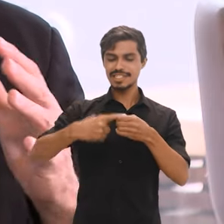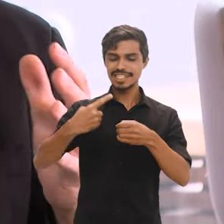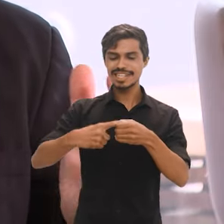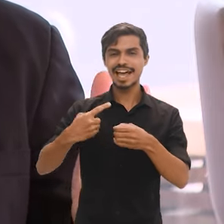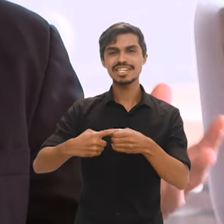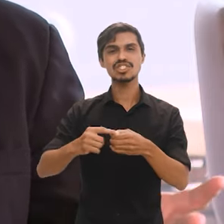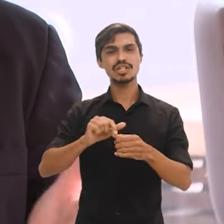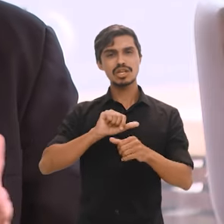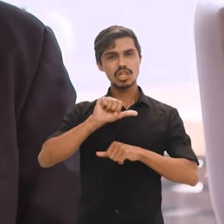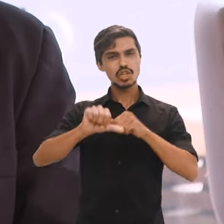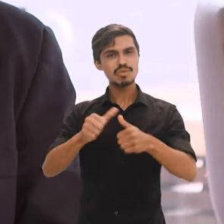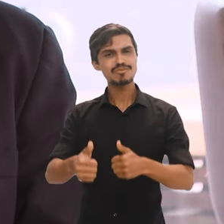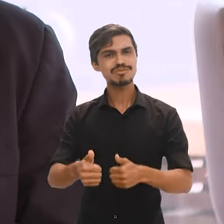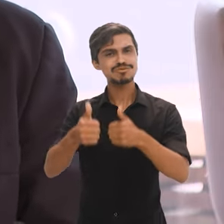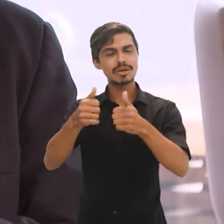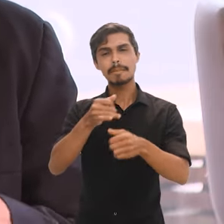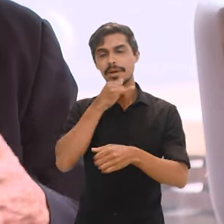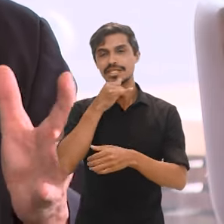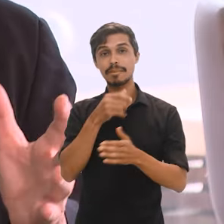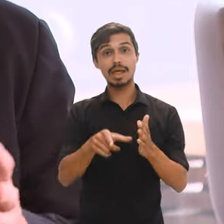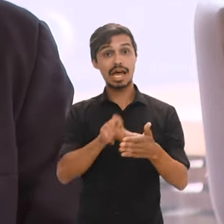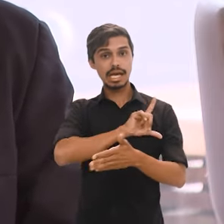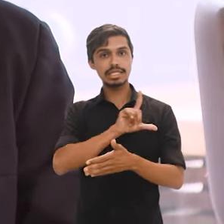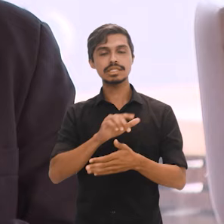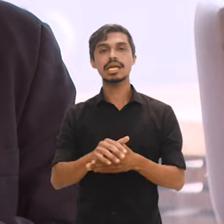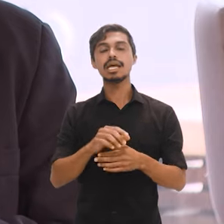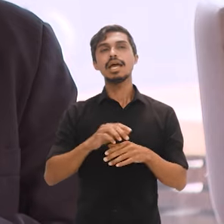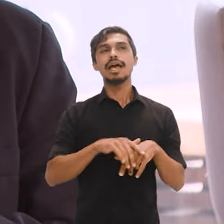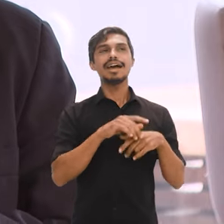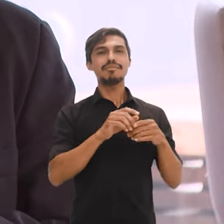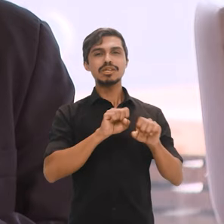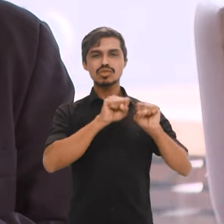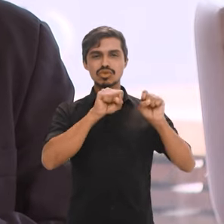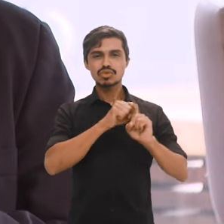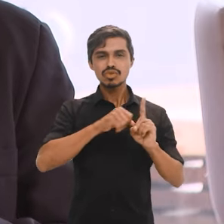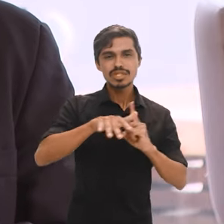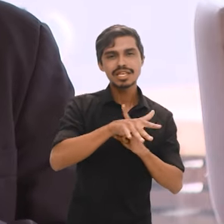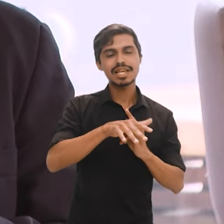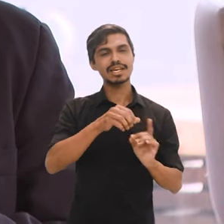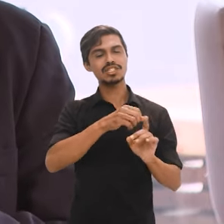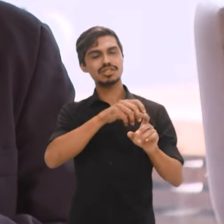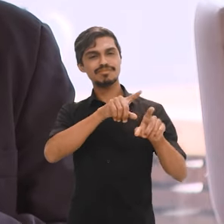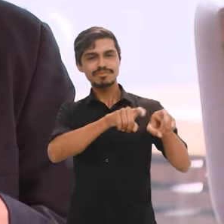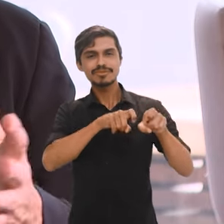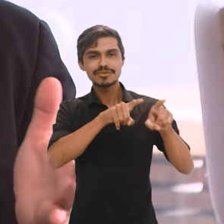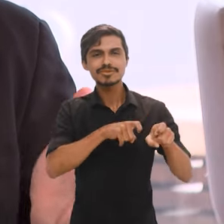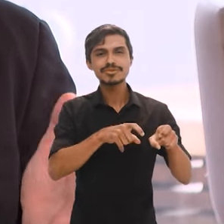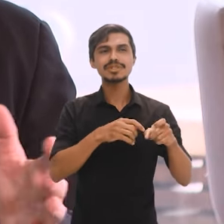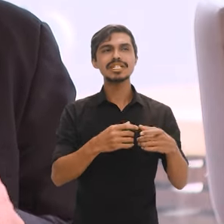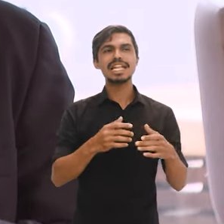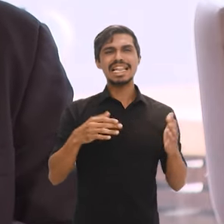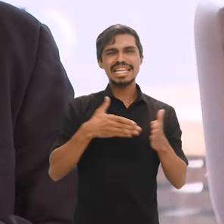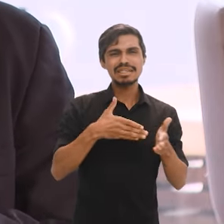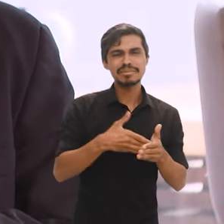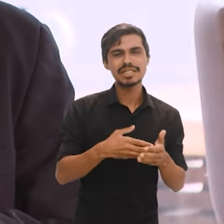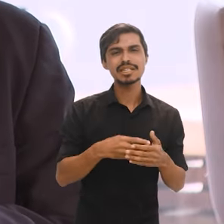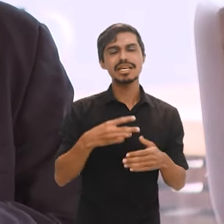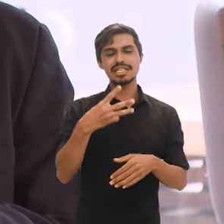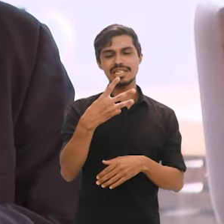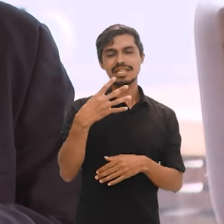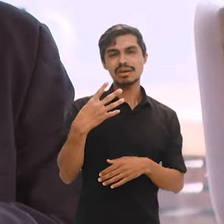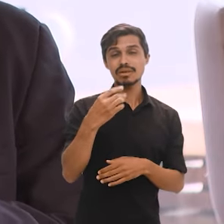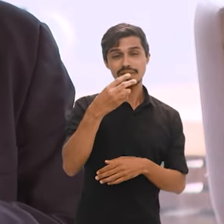já não era mais aquela agricultura, uma sociedade agrária muito limitada, com uma expectativa média de 34